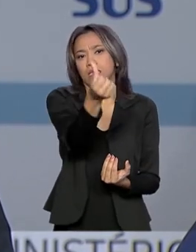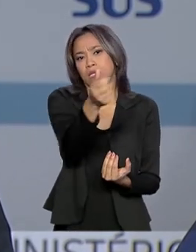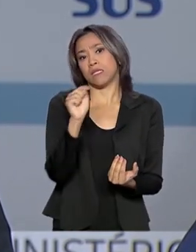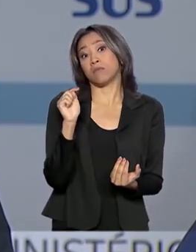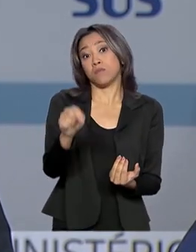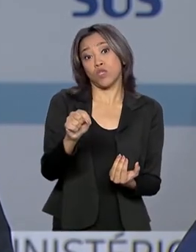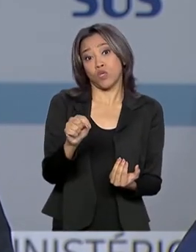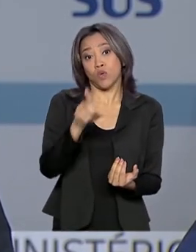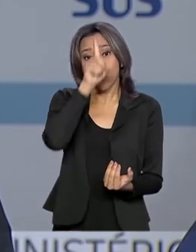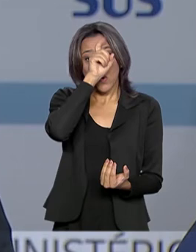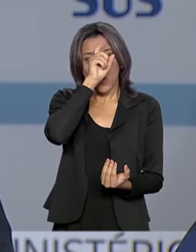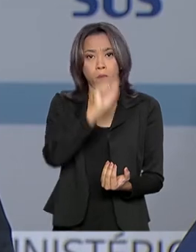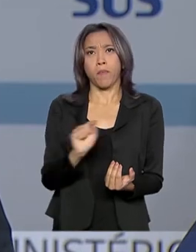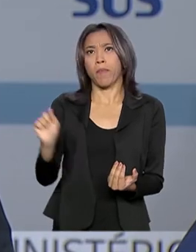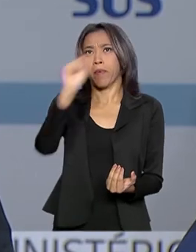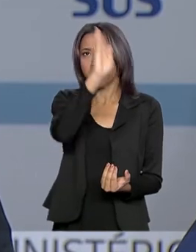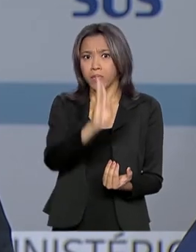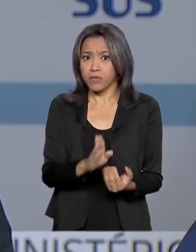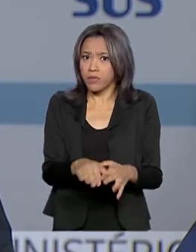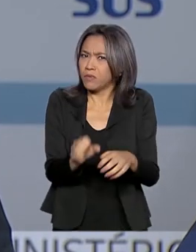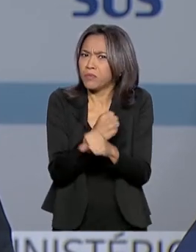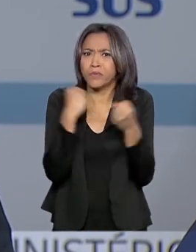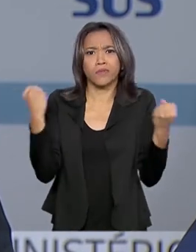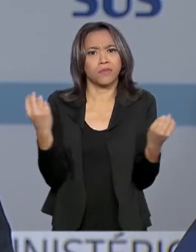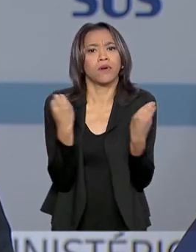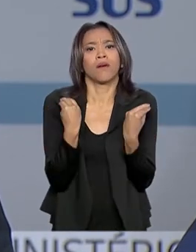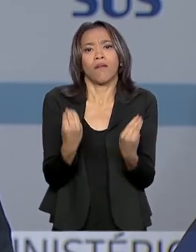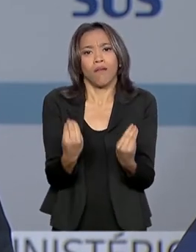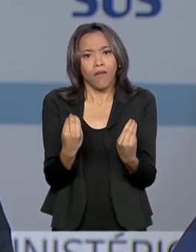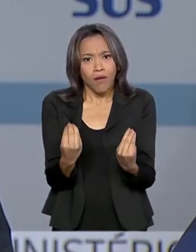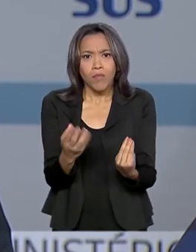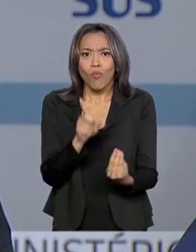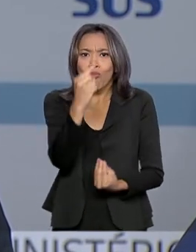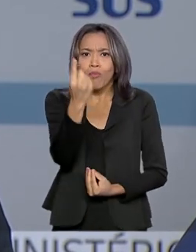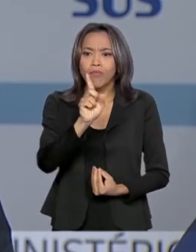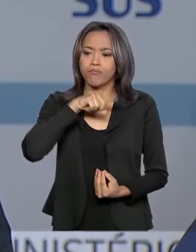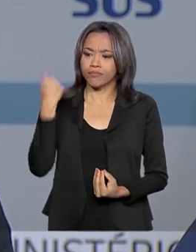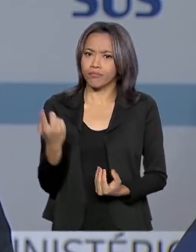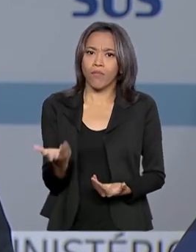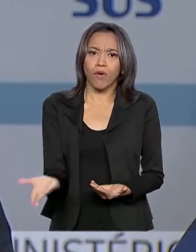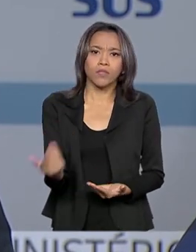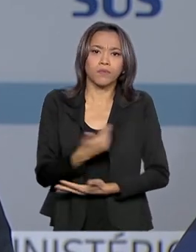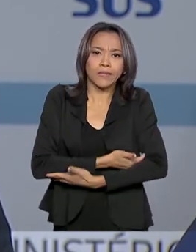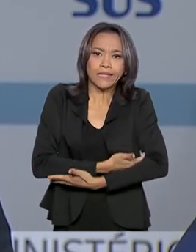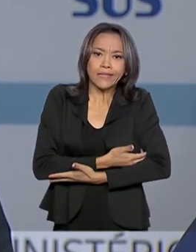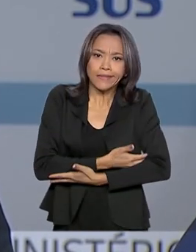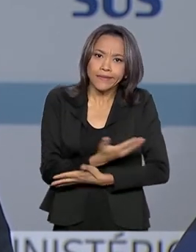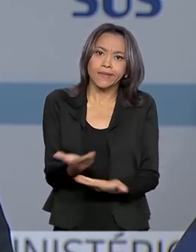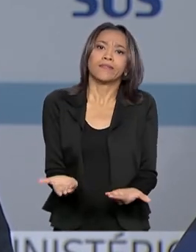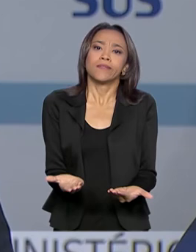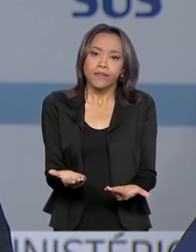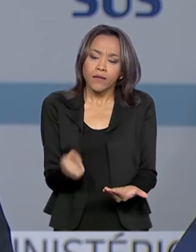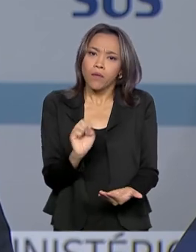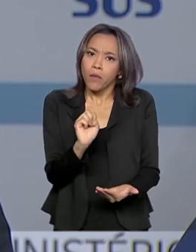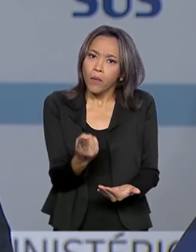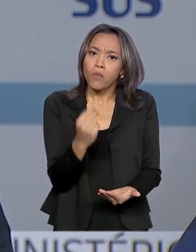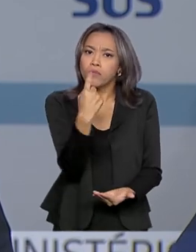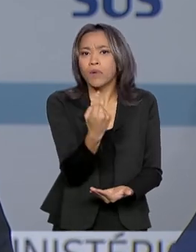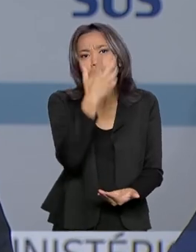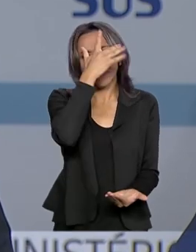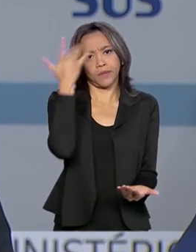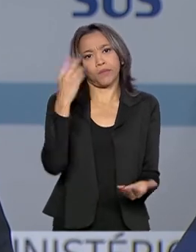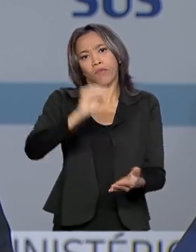postos de vacinação. E não é possível termos um óbito sequer de uma criança ou de uma pessoa